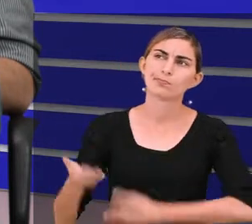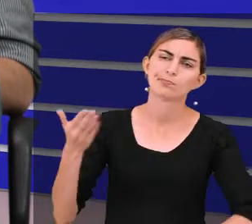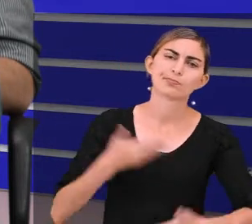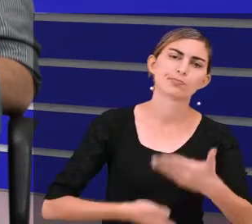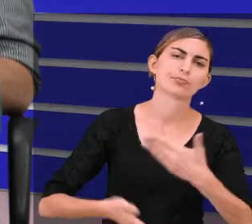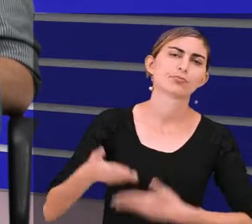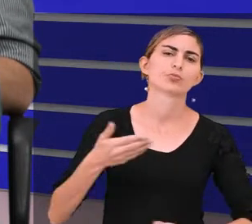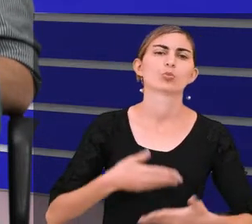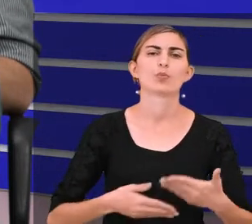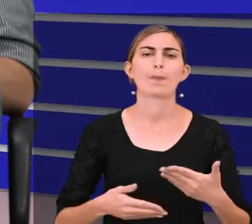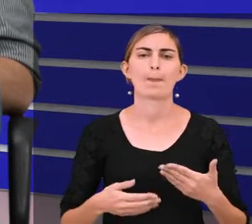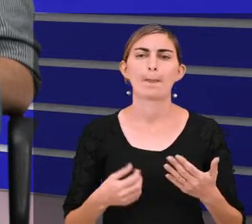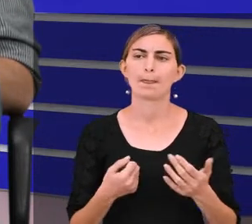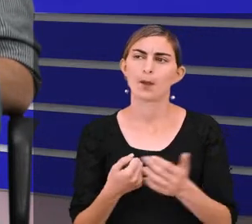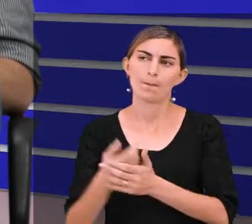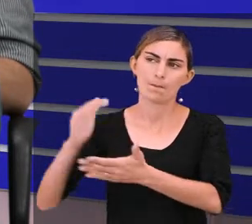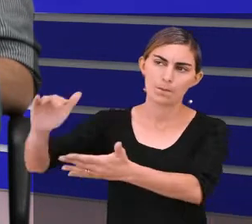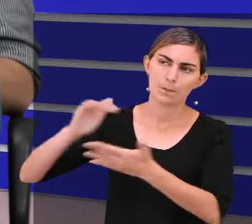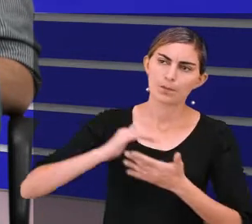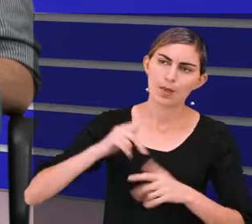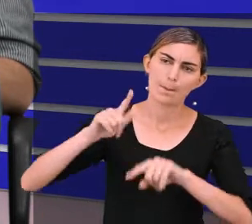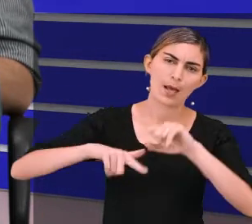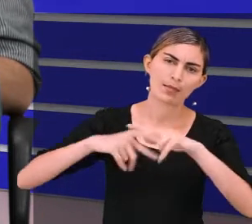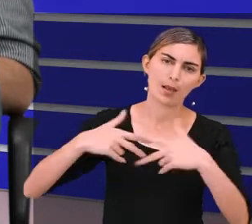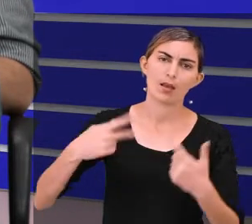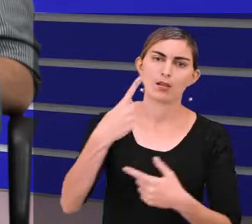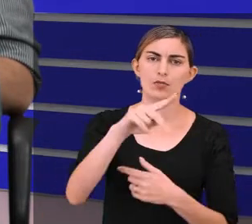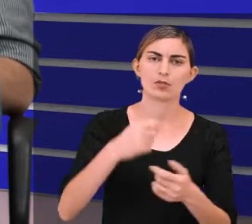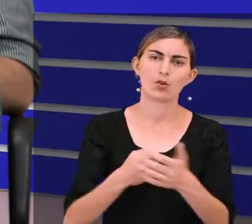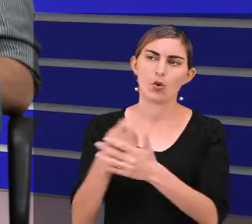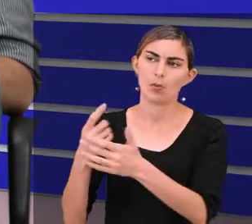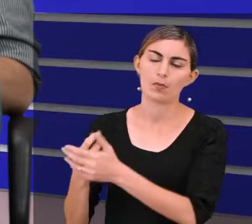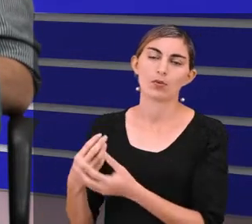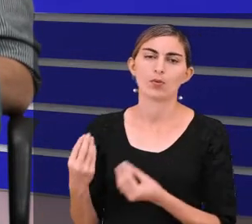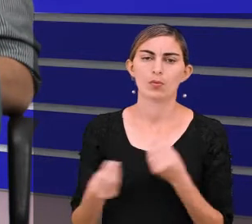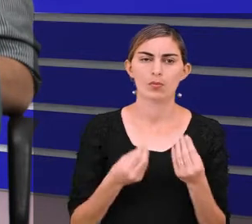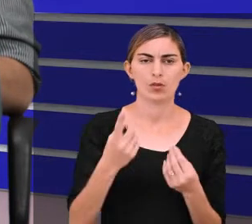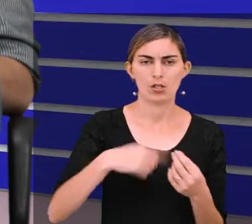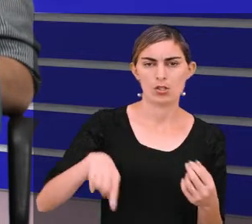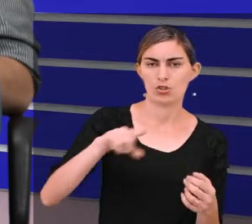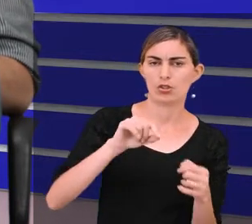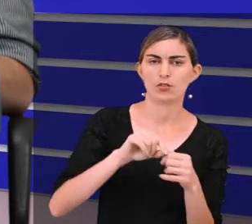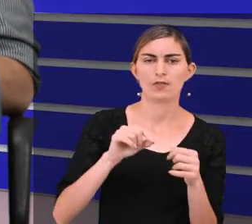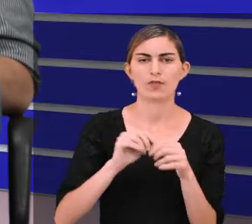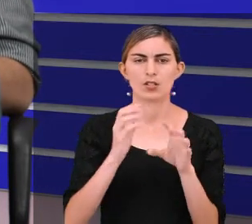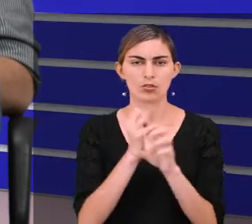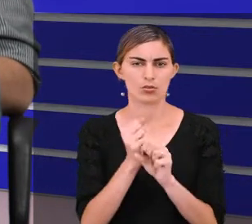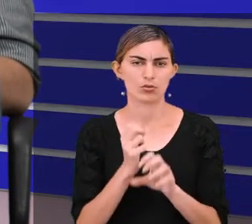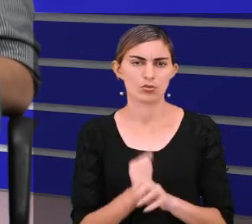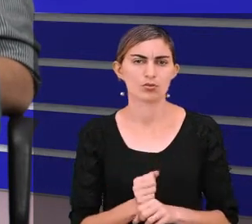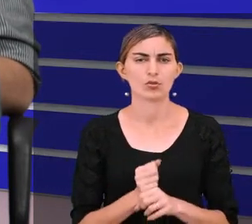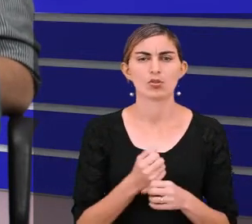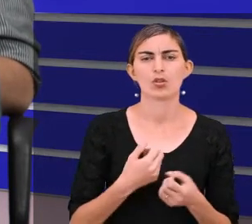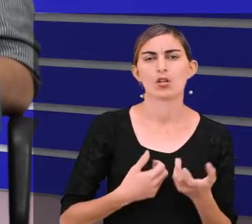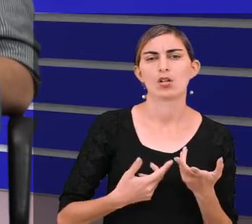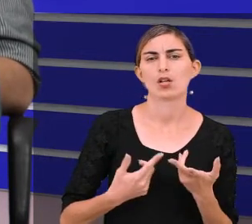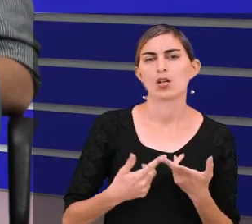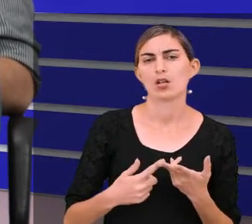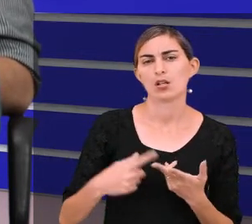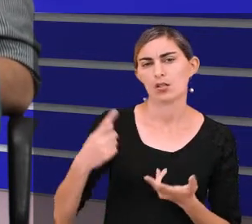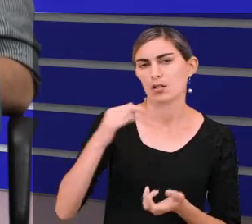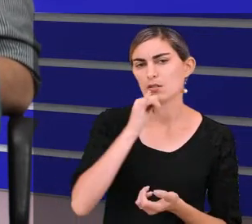relacionamento com os fornecedores de matéria-trema? Bom, a gente faz uma cotação com os